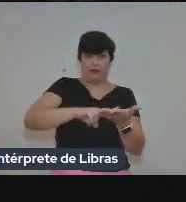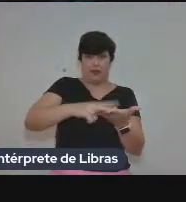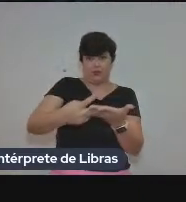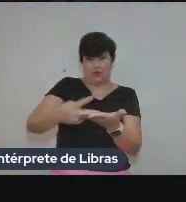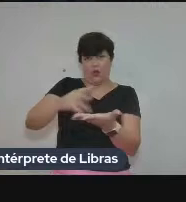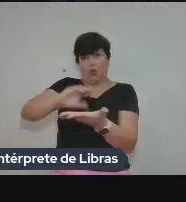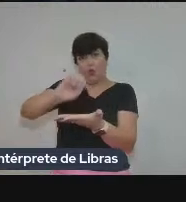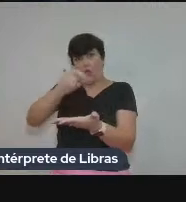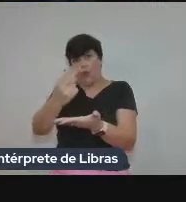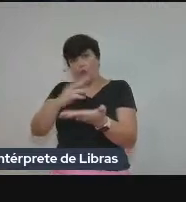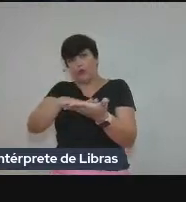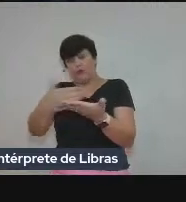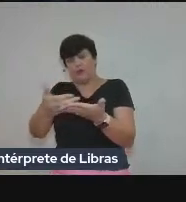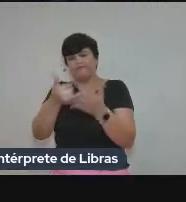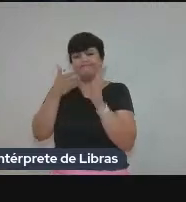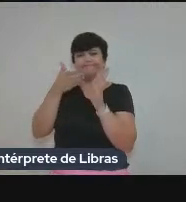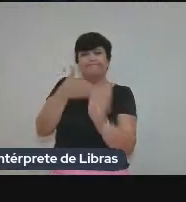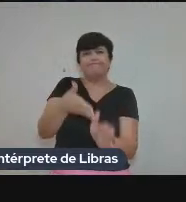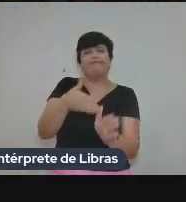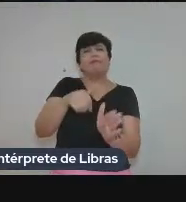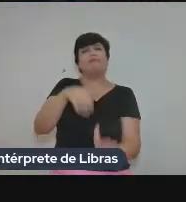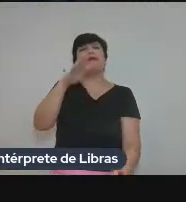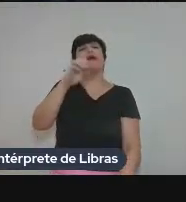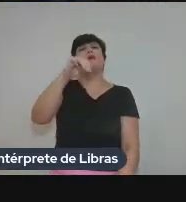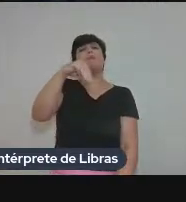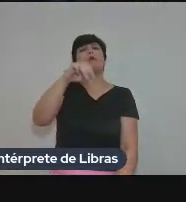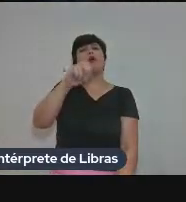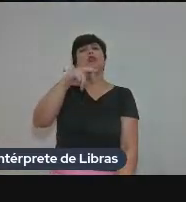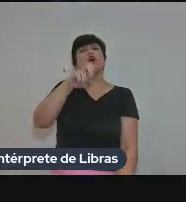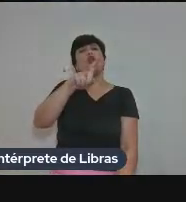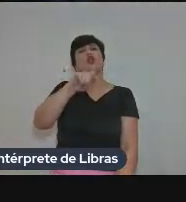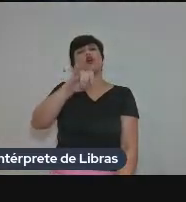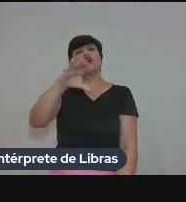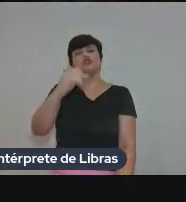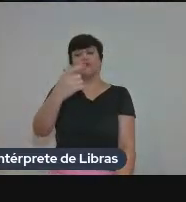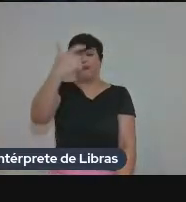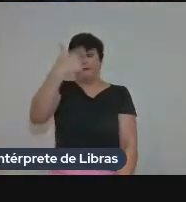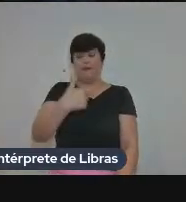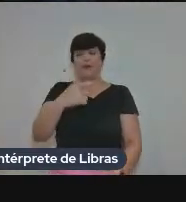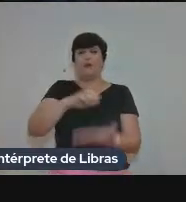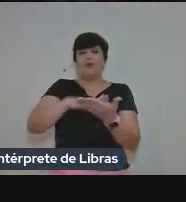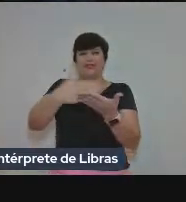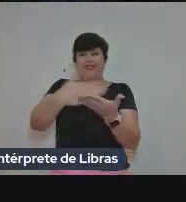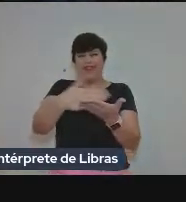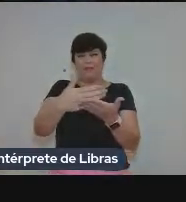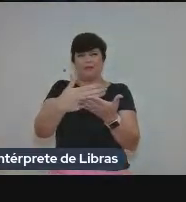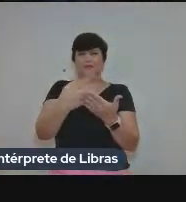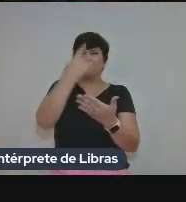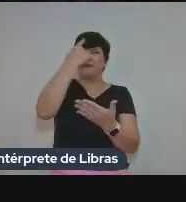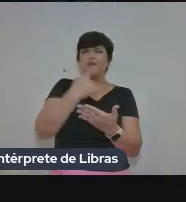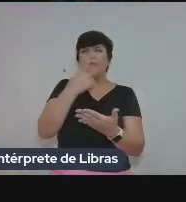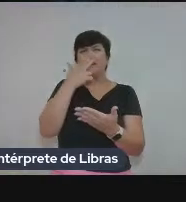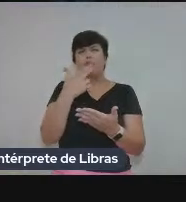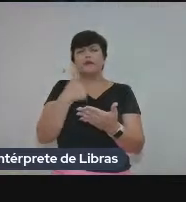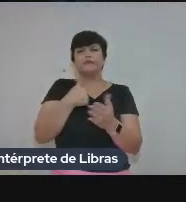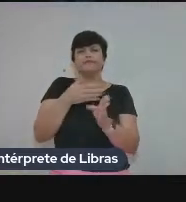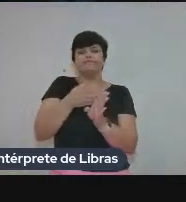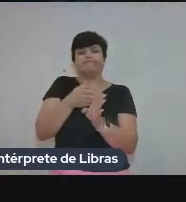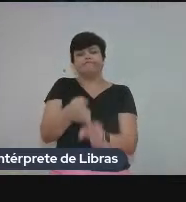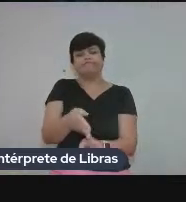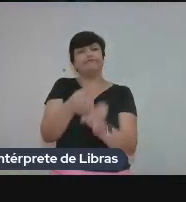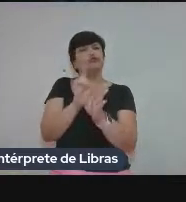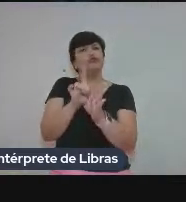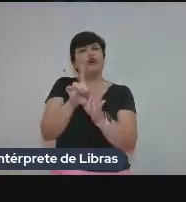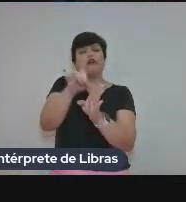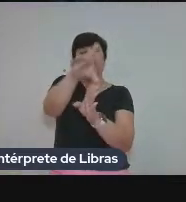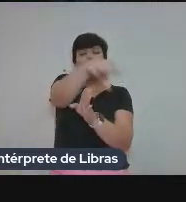interpretação, por esse désimo aí monológico, que entende a figura do intérprete como sendo aquele de mero canal, de mero conduto,